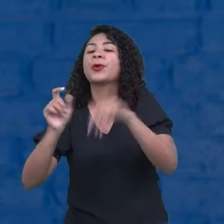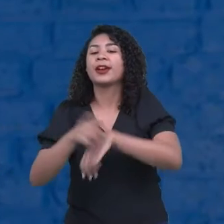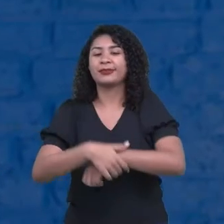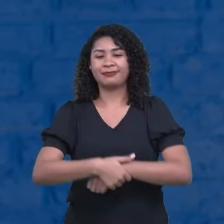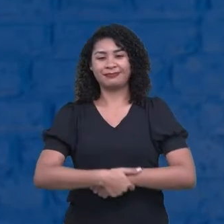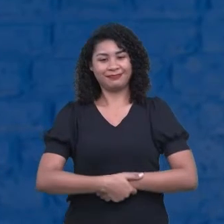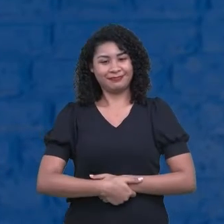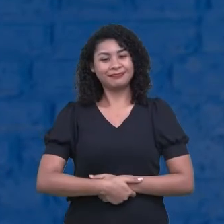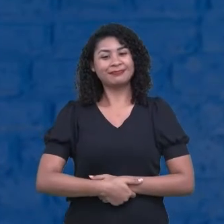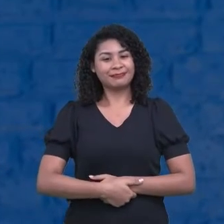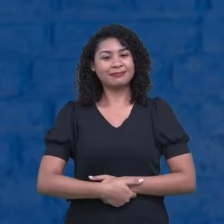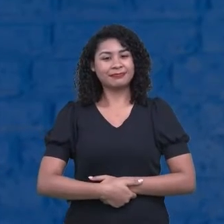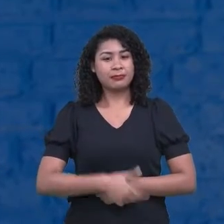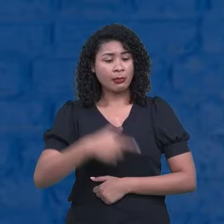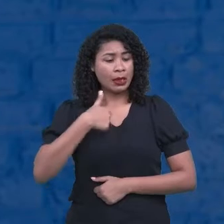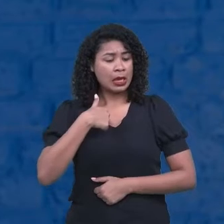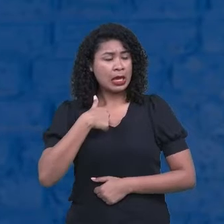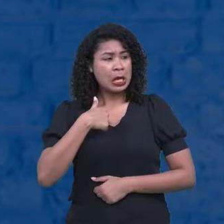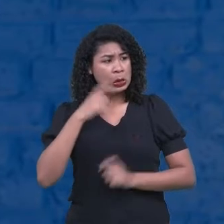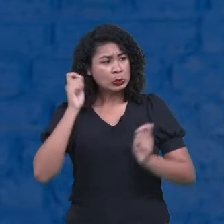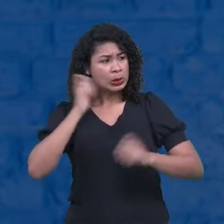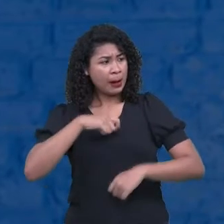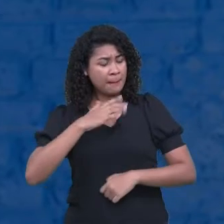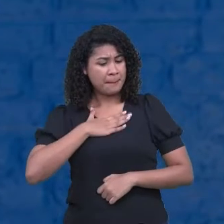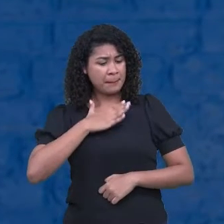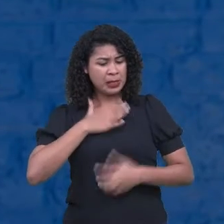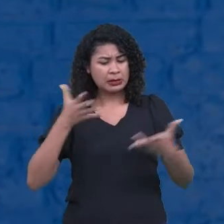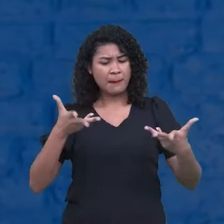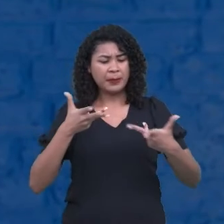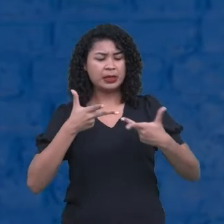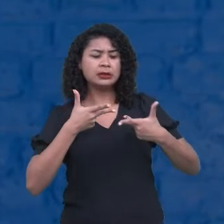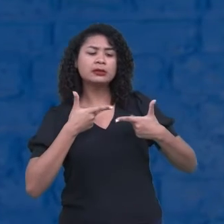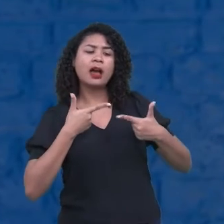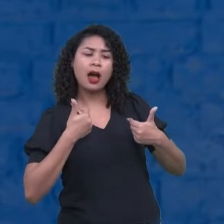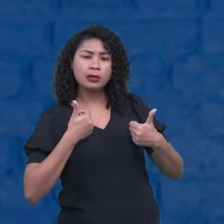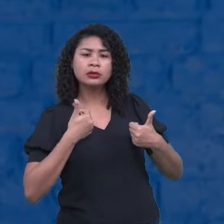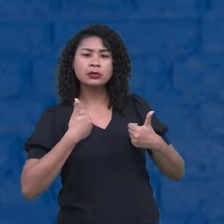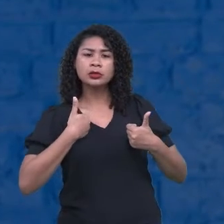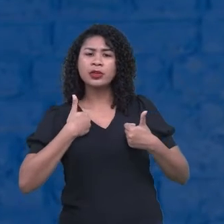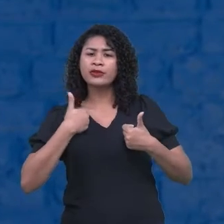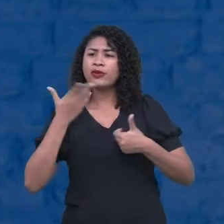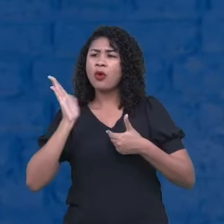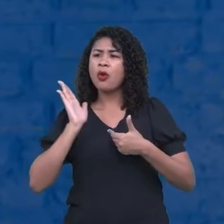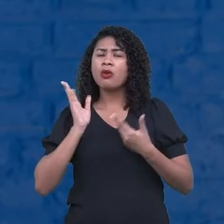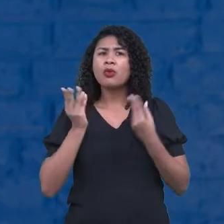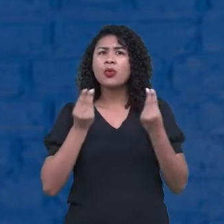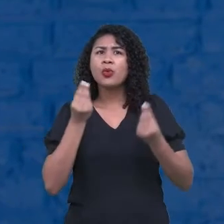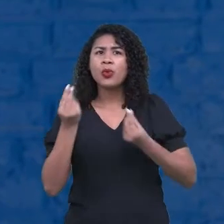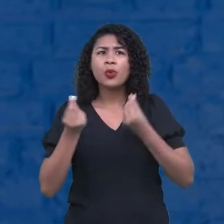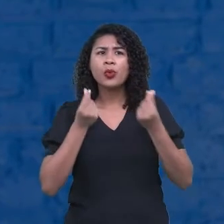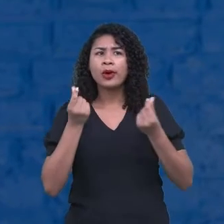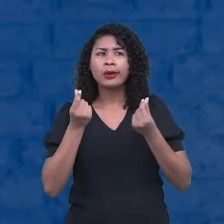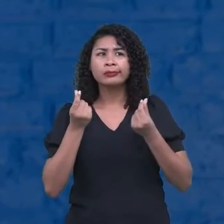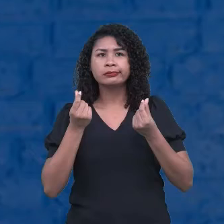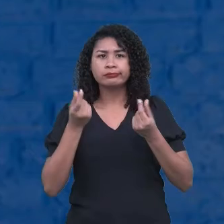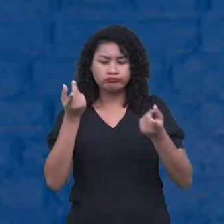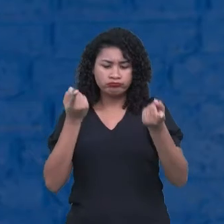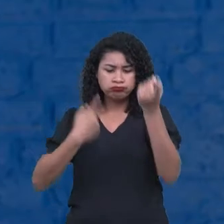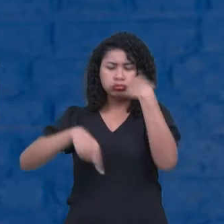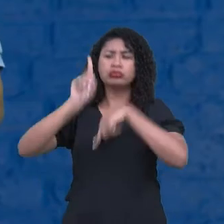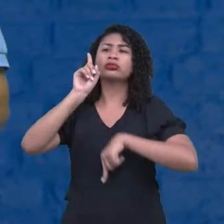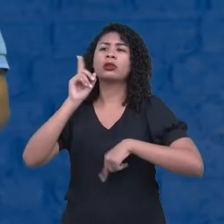Como é que eu posso utilizar essa minha habilidade para ter, vamos dizer, sucesso?